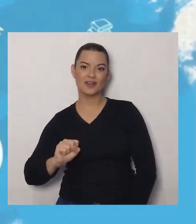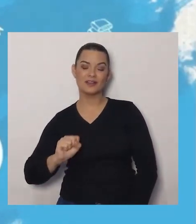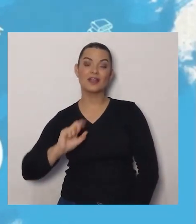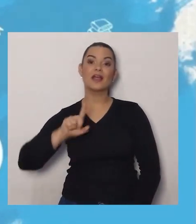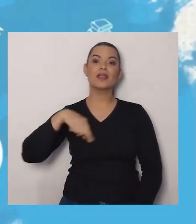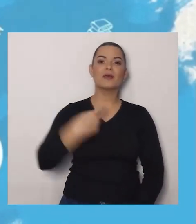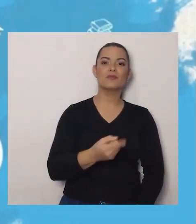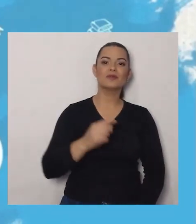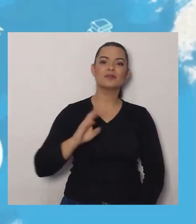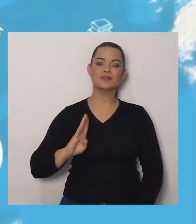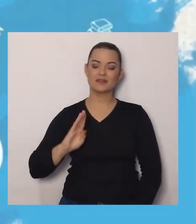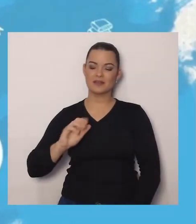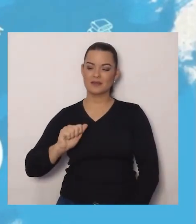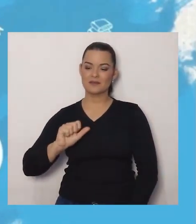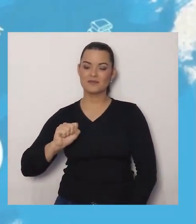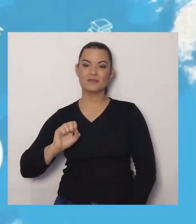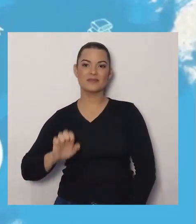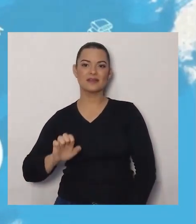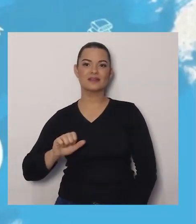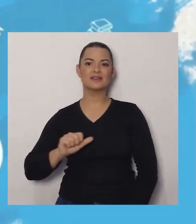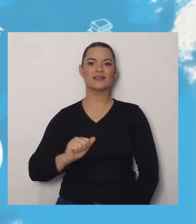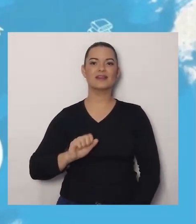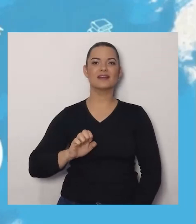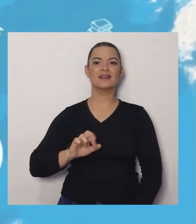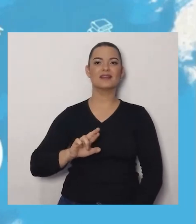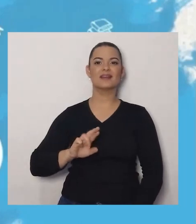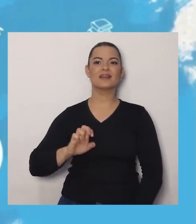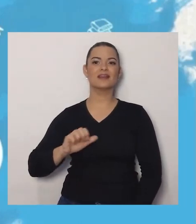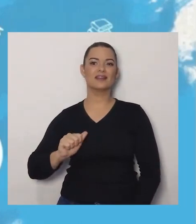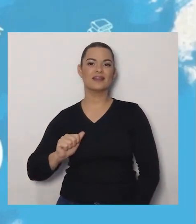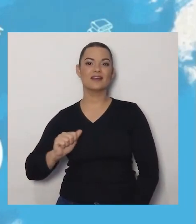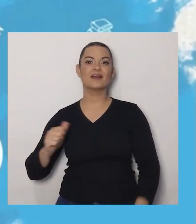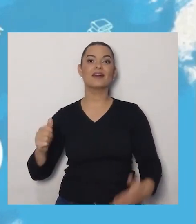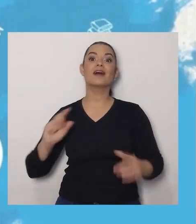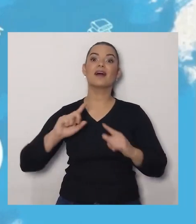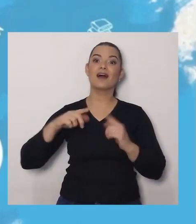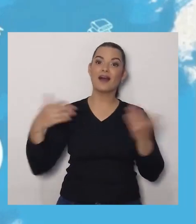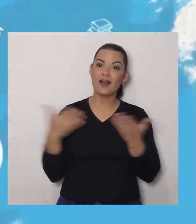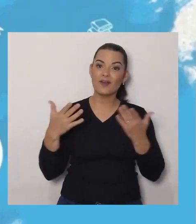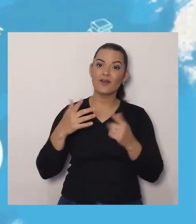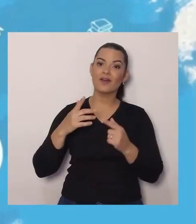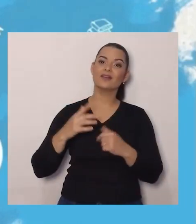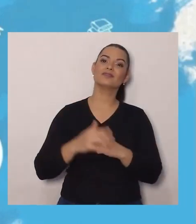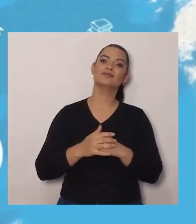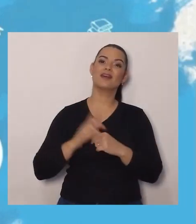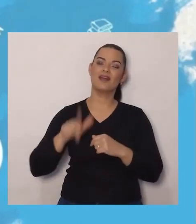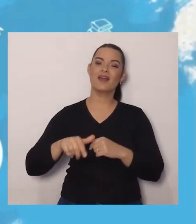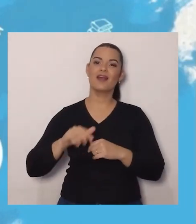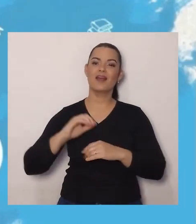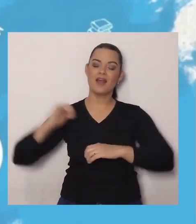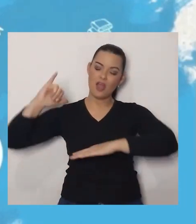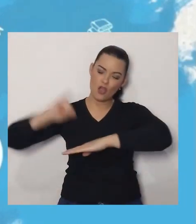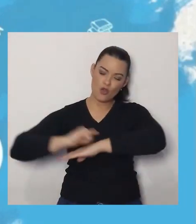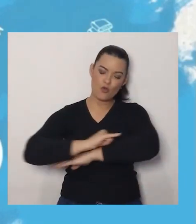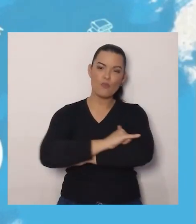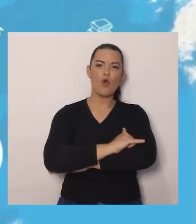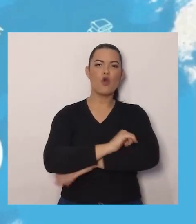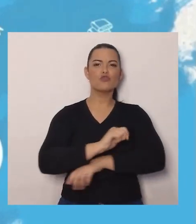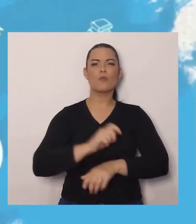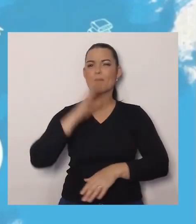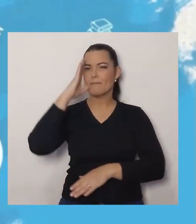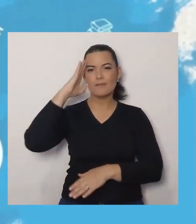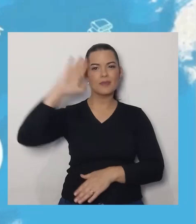Guarulhos tem o maior aeroporto da América do Sul. O aeroporto internacional de Guarulhos,